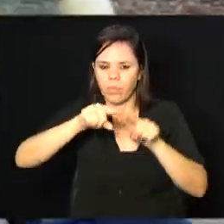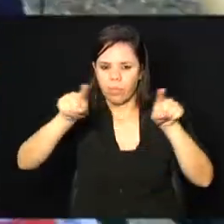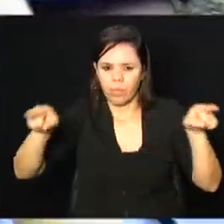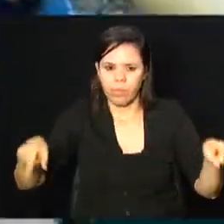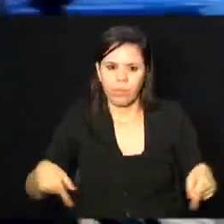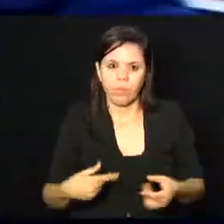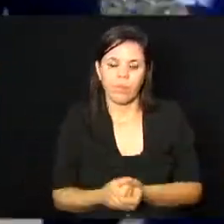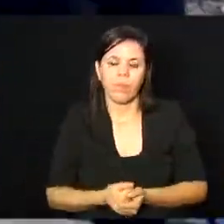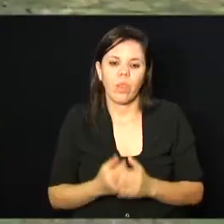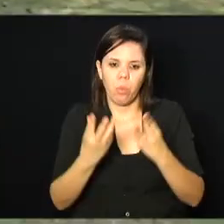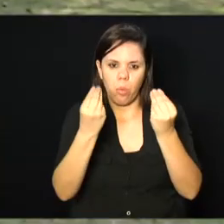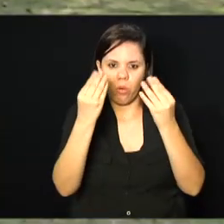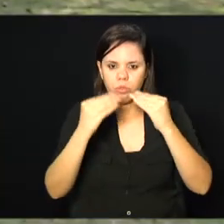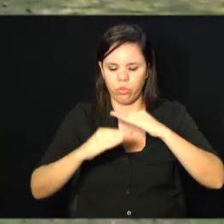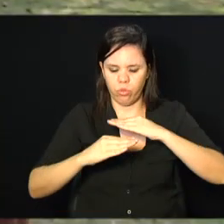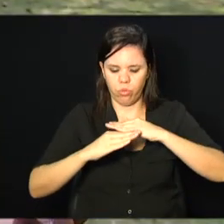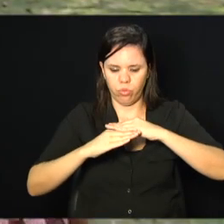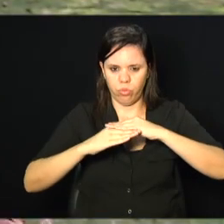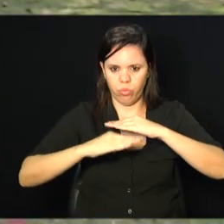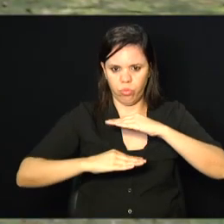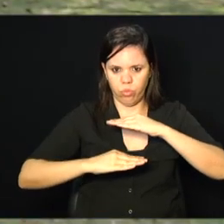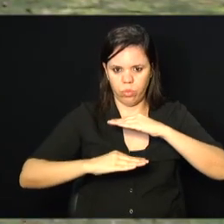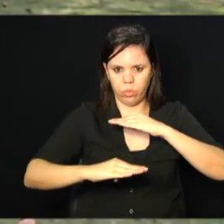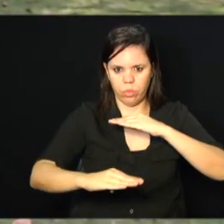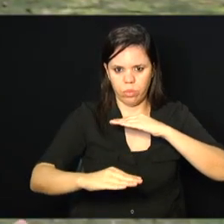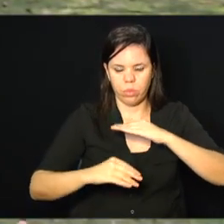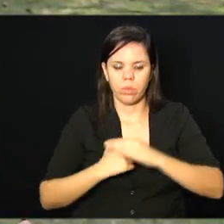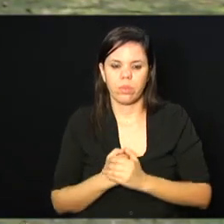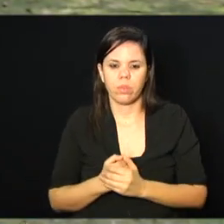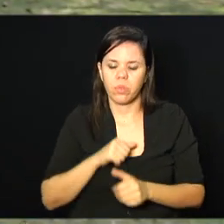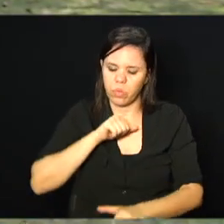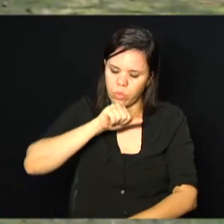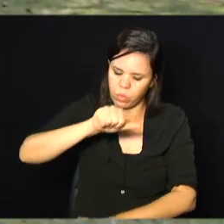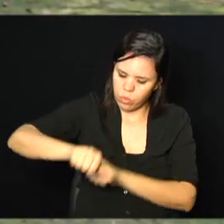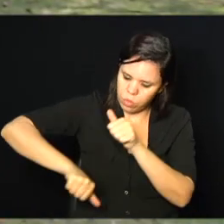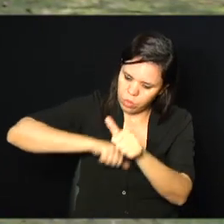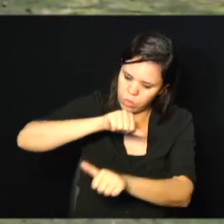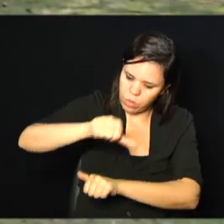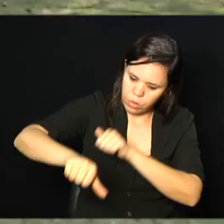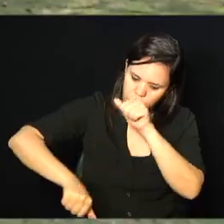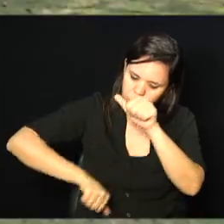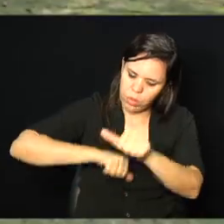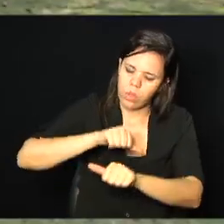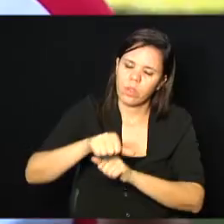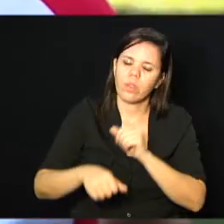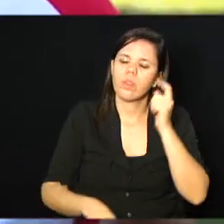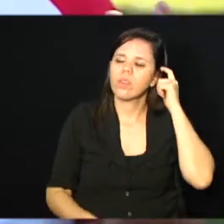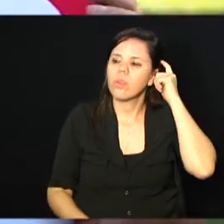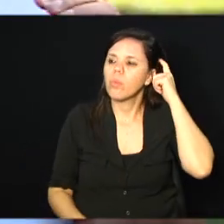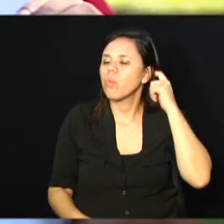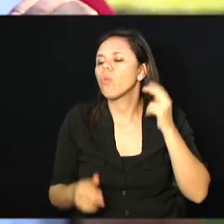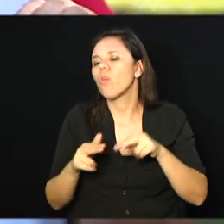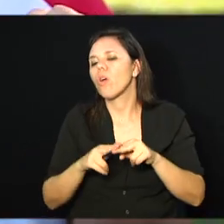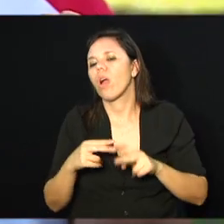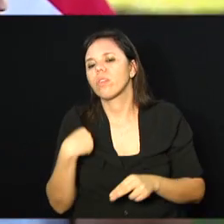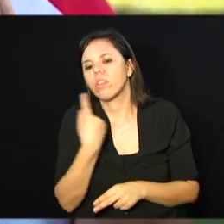várias guias rebaixadas. Isso foi mudando também a concepção? Foi por causa da gente? Não sei. Mas você vendo que